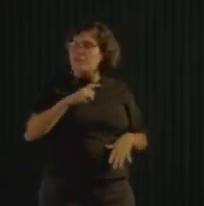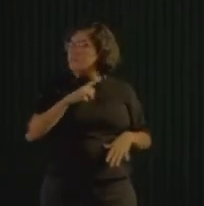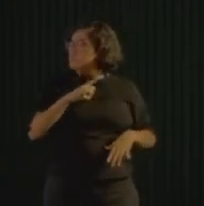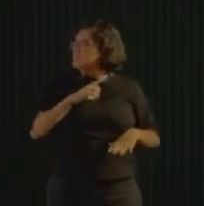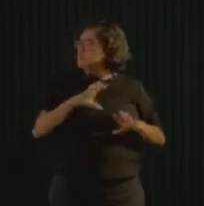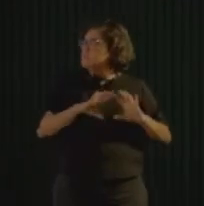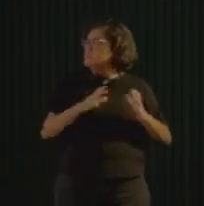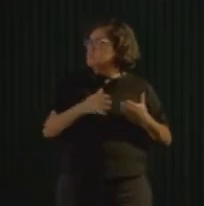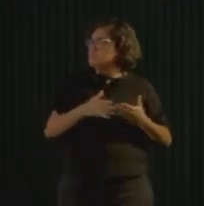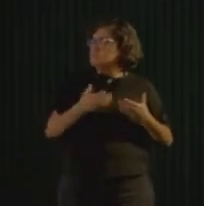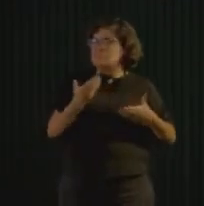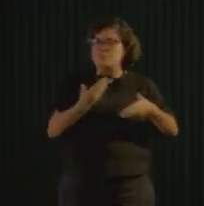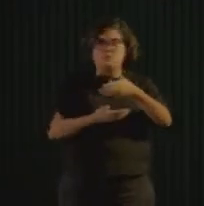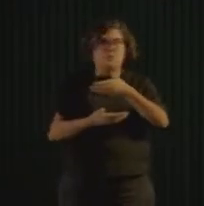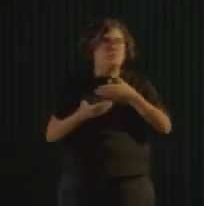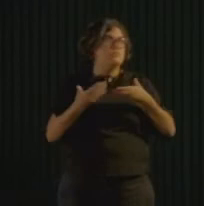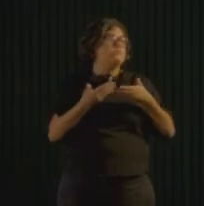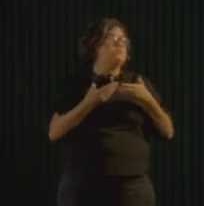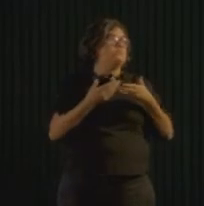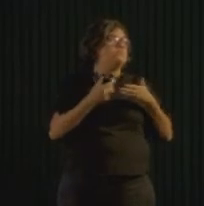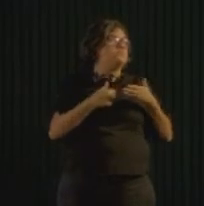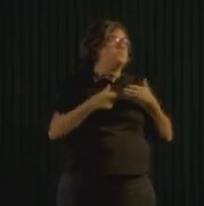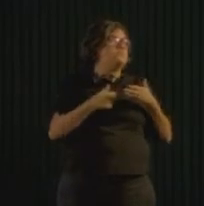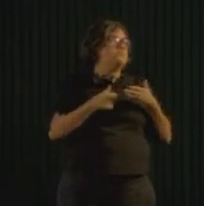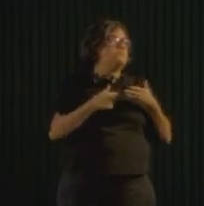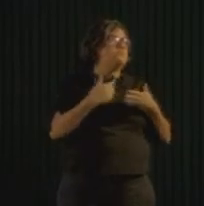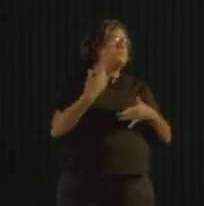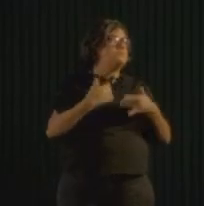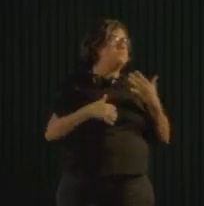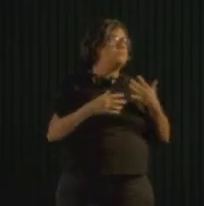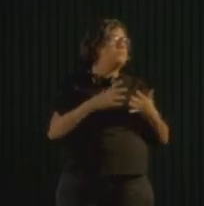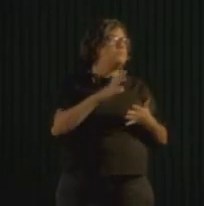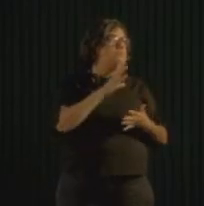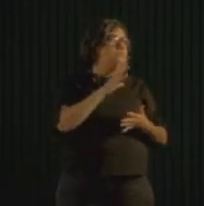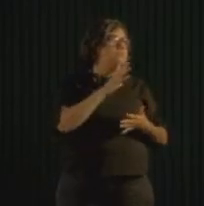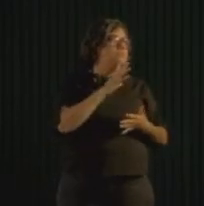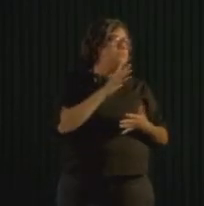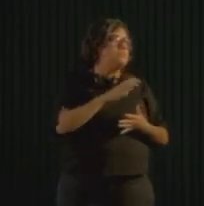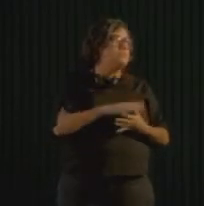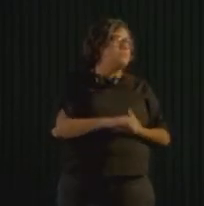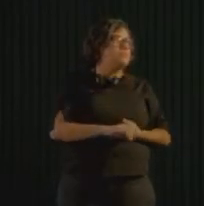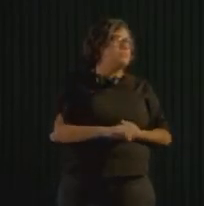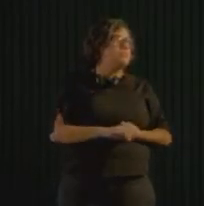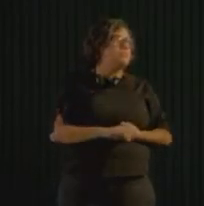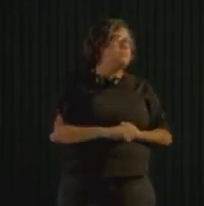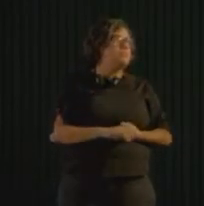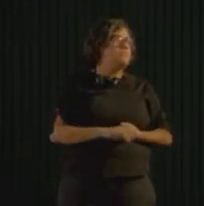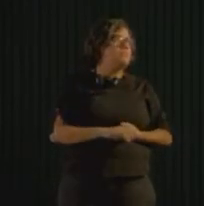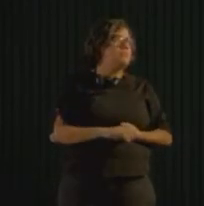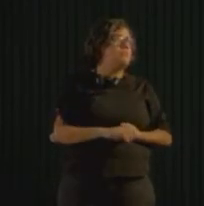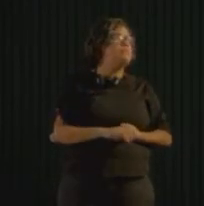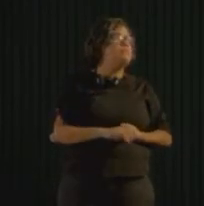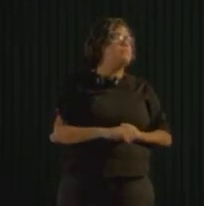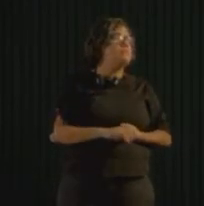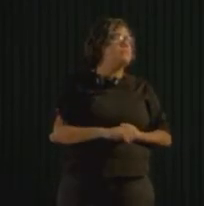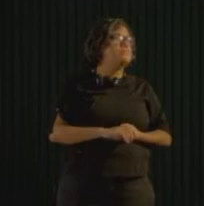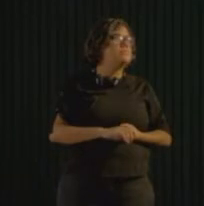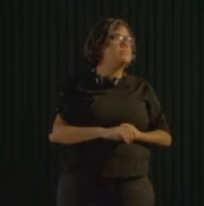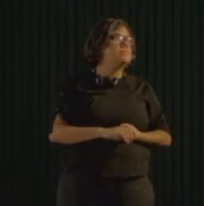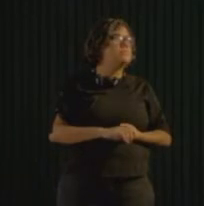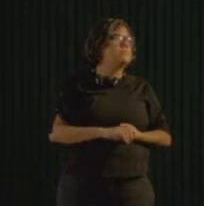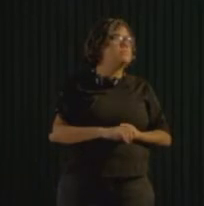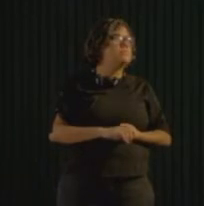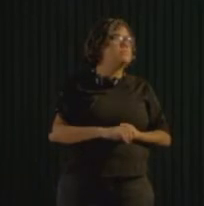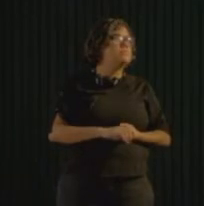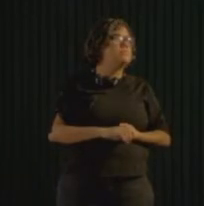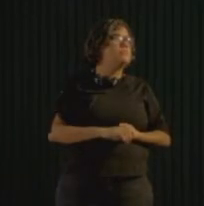é minha cidade de coração, me criei lá, eu sei o quanto que o povo daquela terra tem uma identidade cultural tão forte e transformar